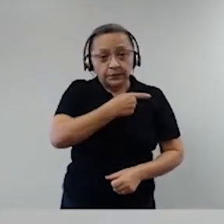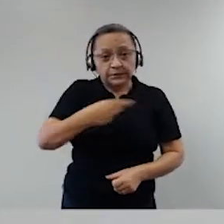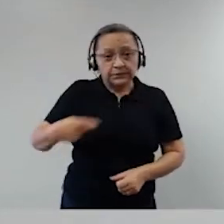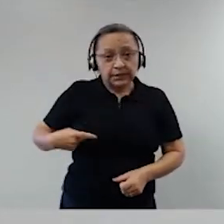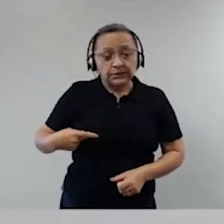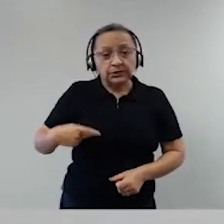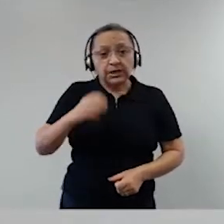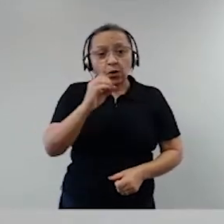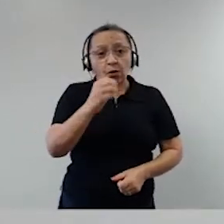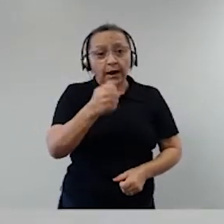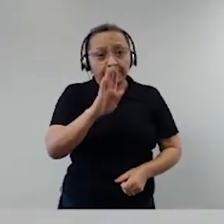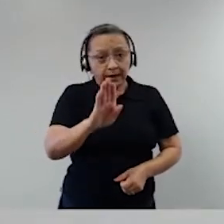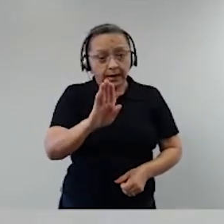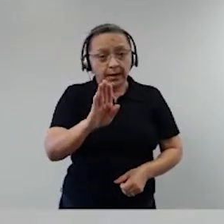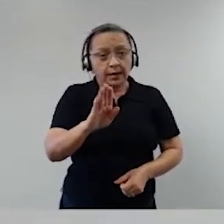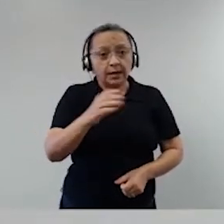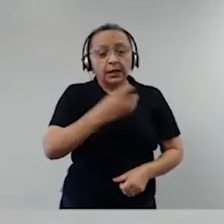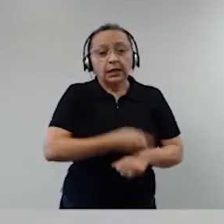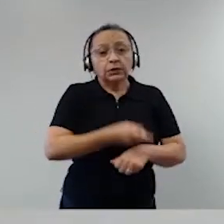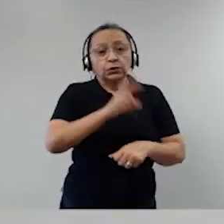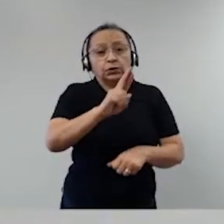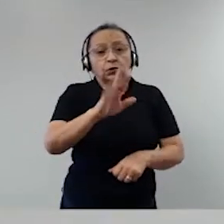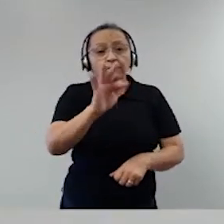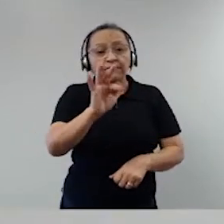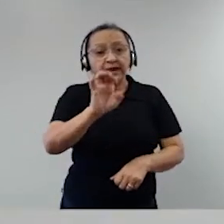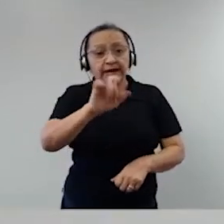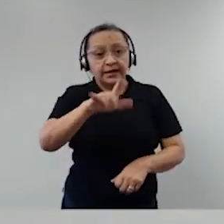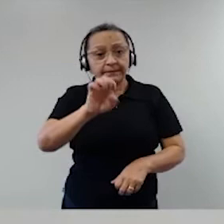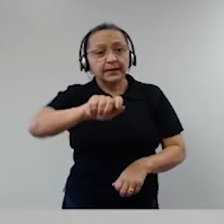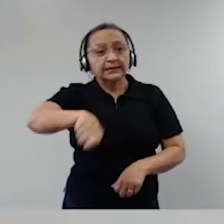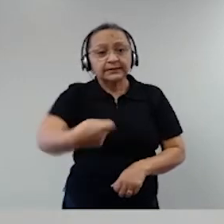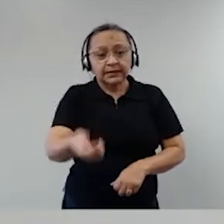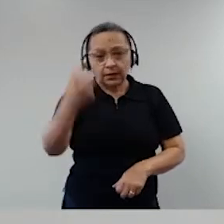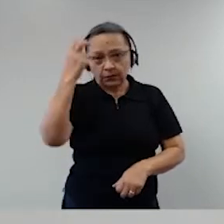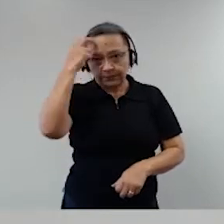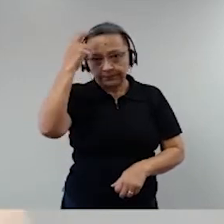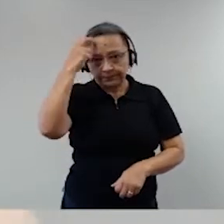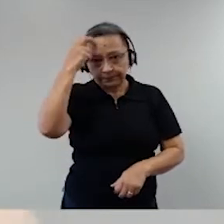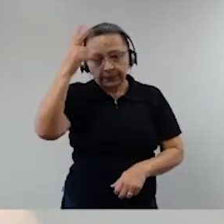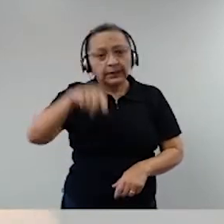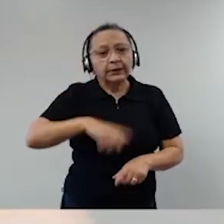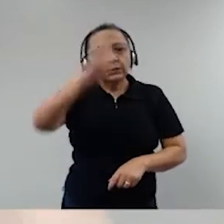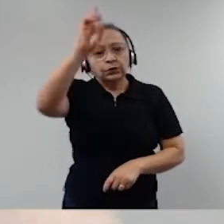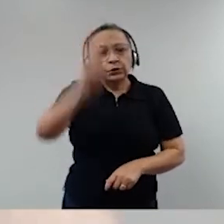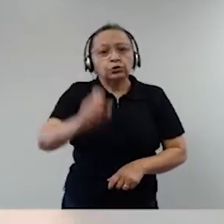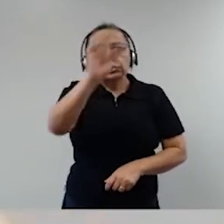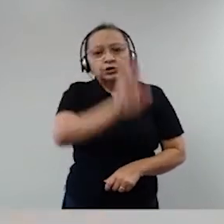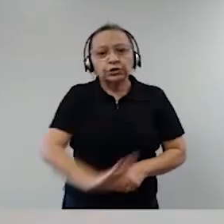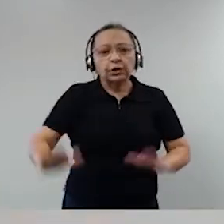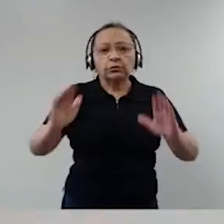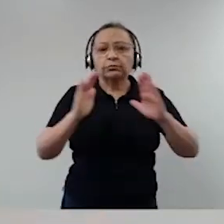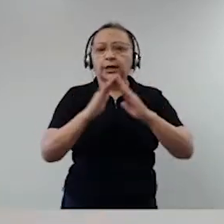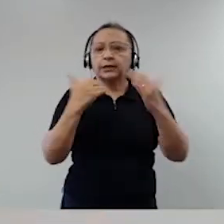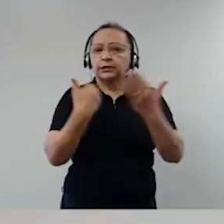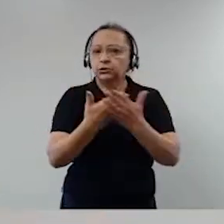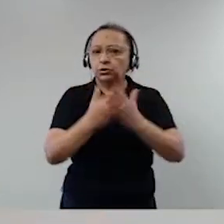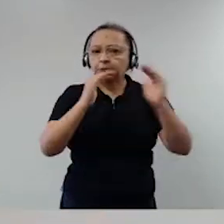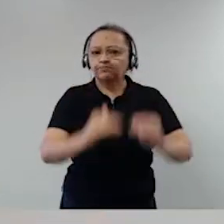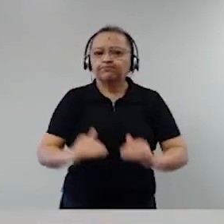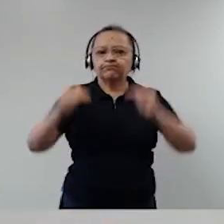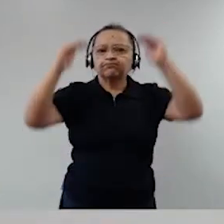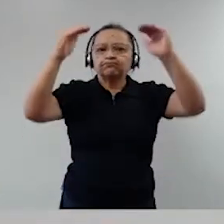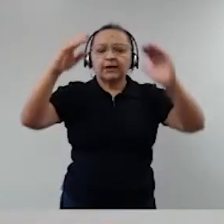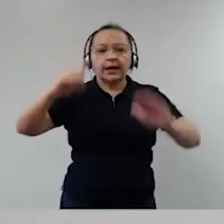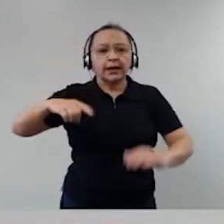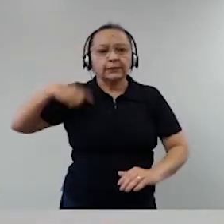Advogados do Brasil, doutor Felipe Santa Cruz, do diretor-geral da Escola Superior da Advocacia,